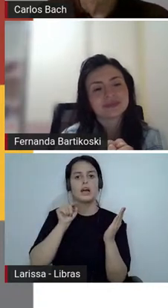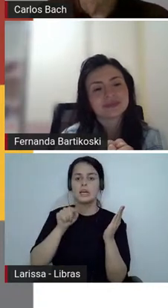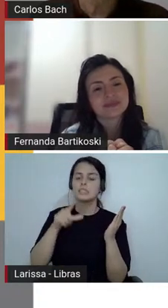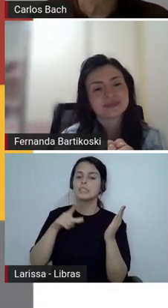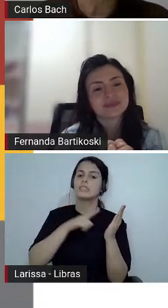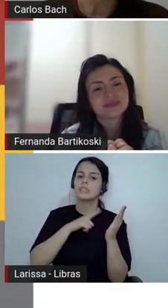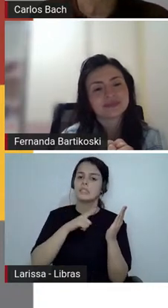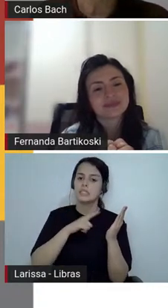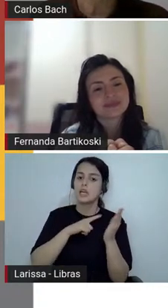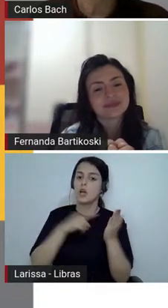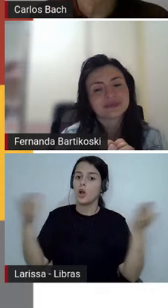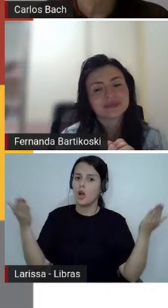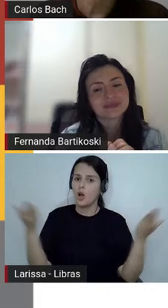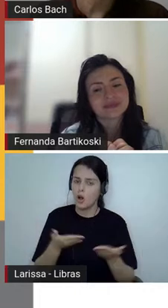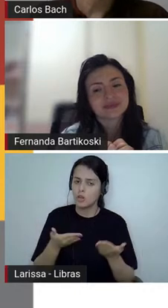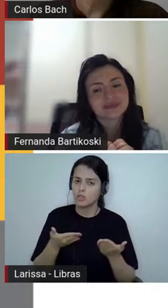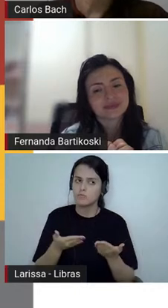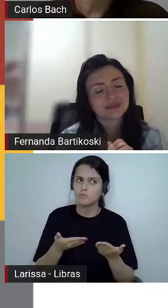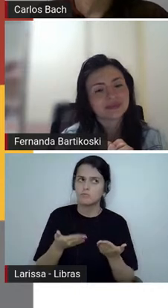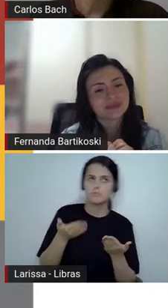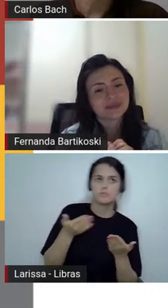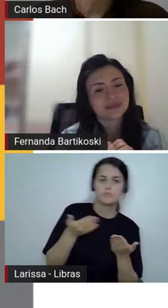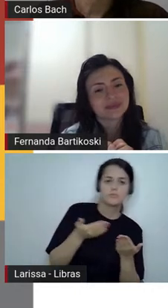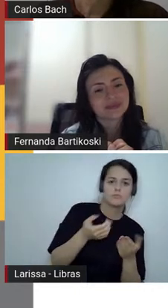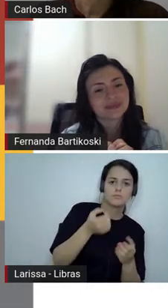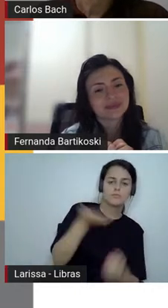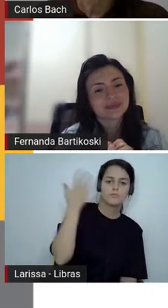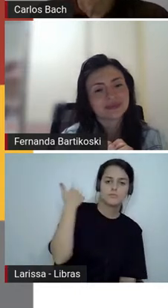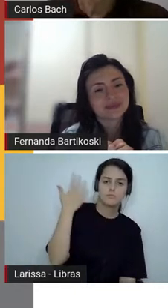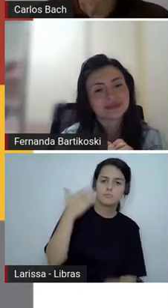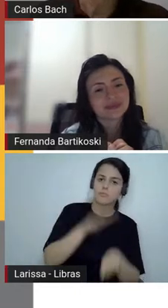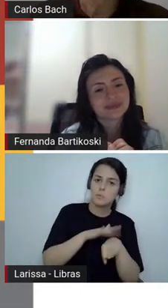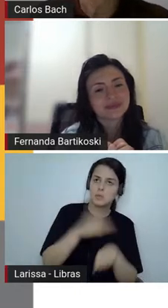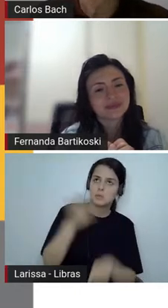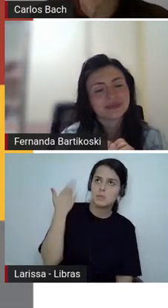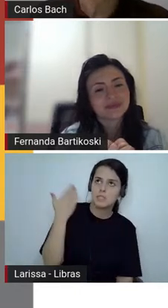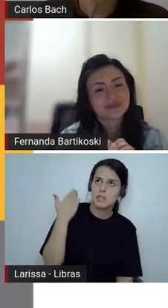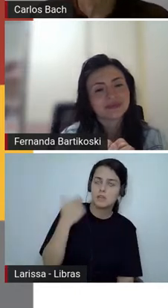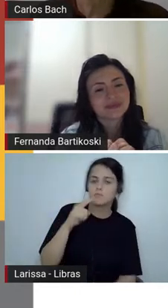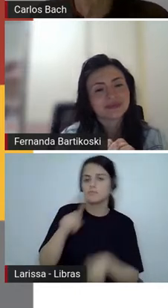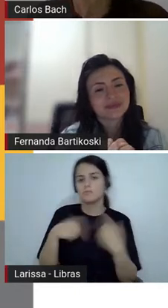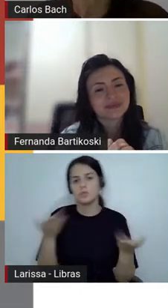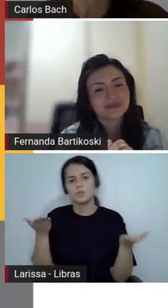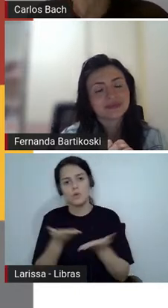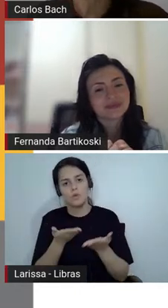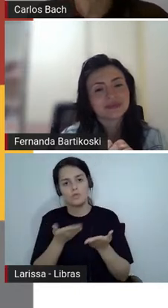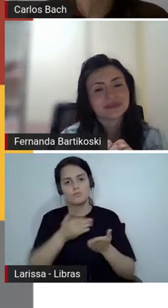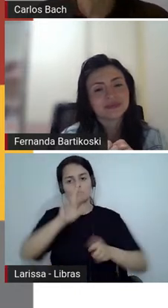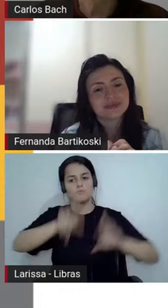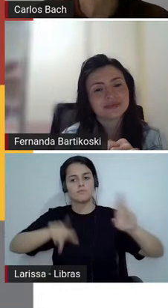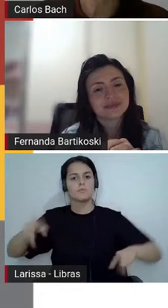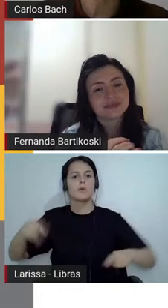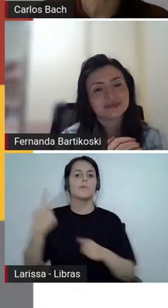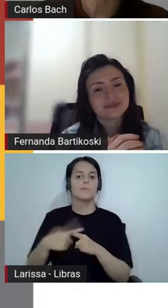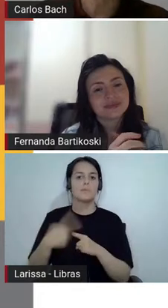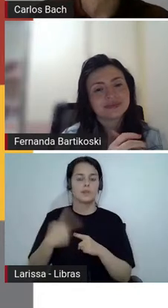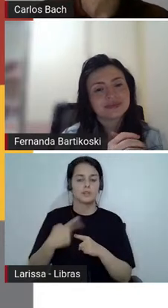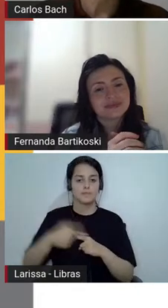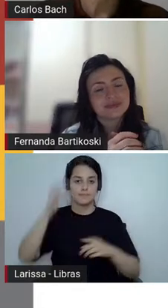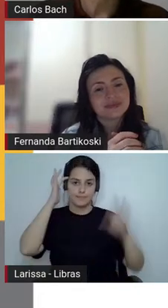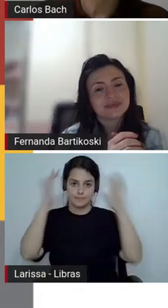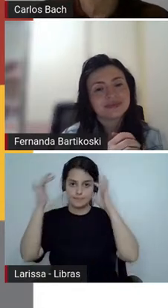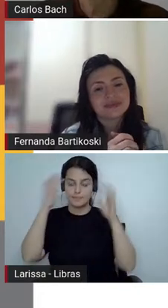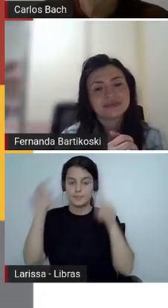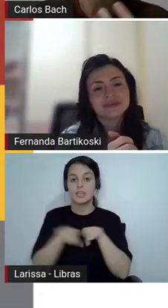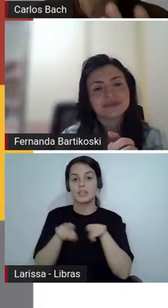quem são os personagens do texto notícias de jornal numa narrativa literária temos um narrador que é aquele que conta a história do